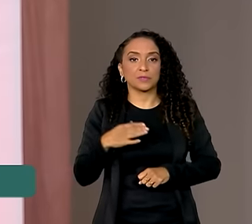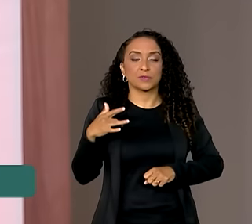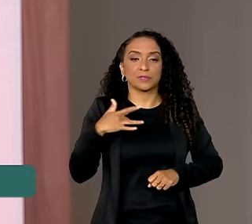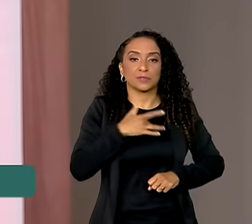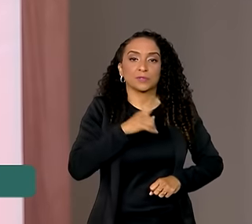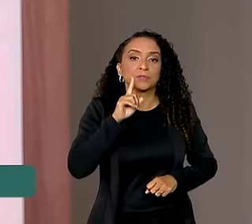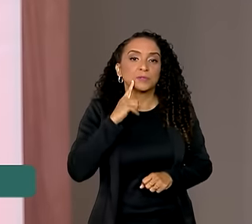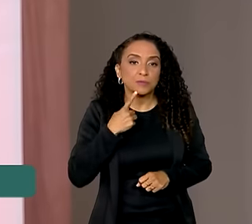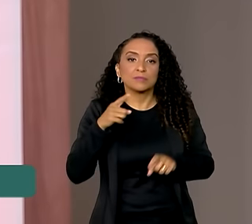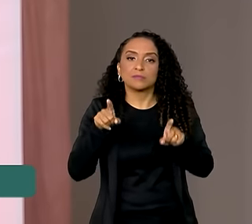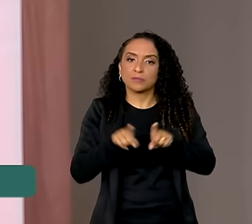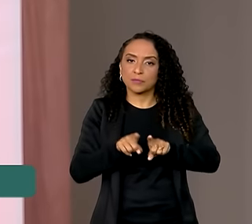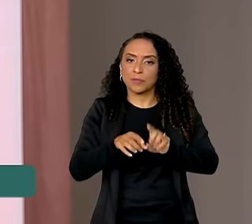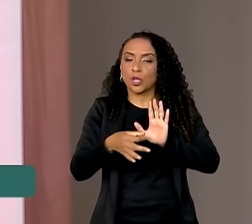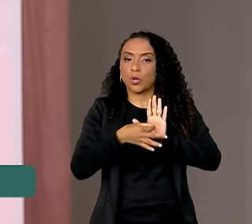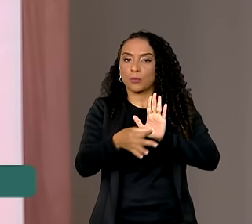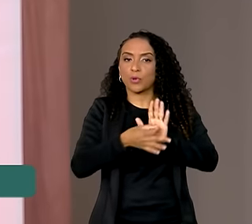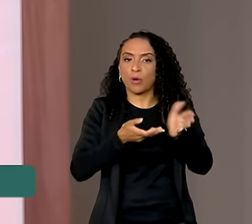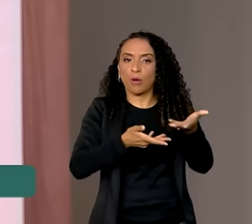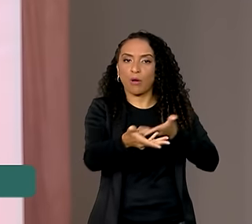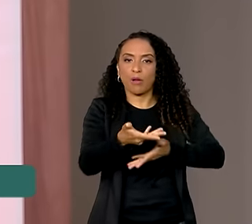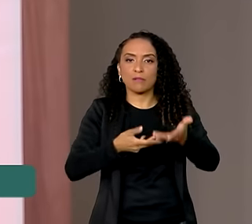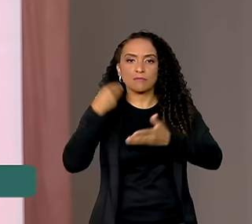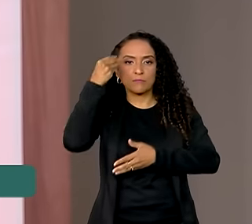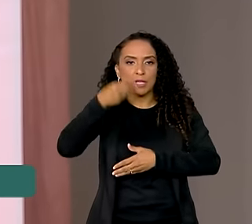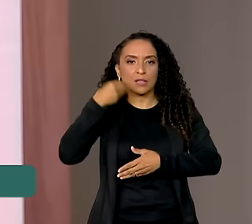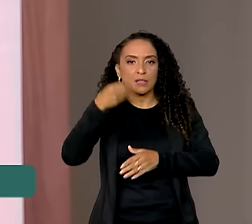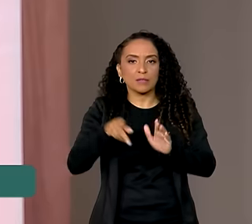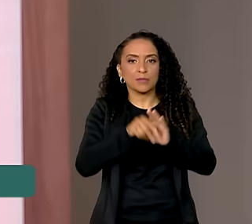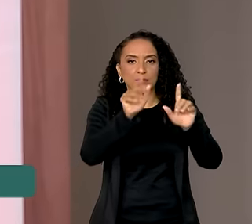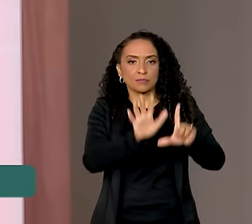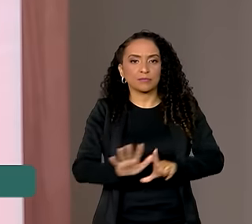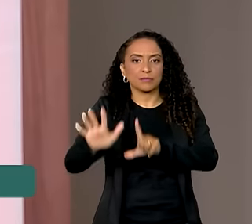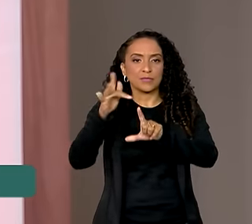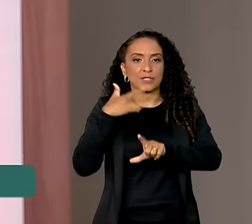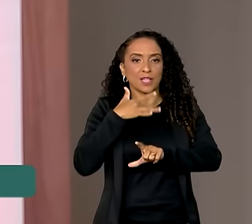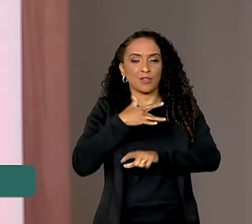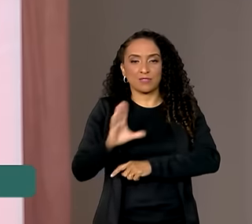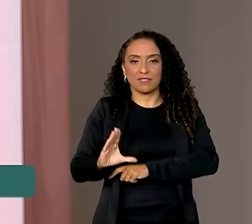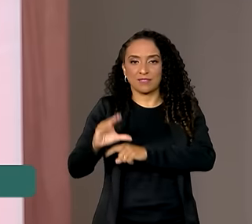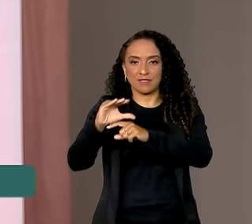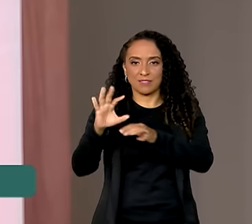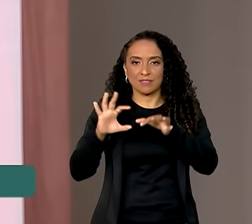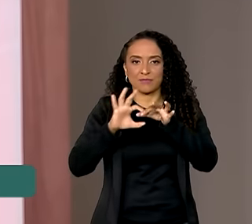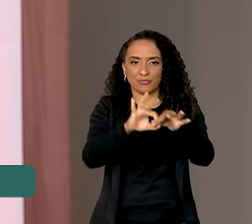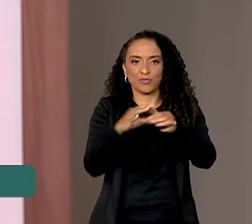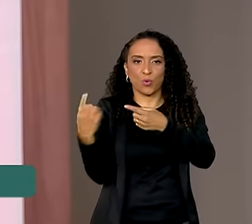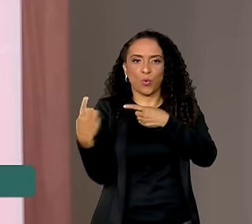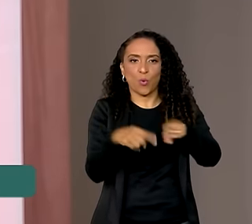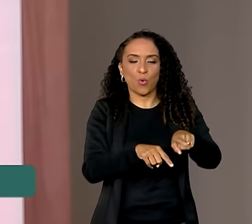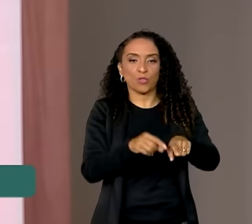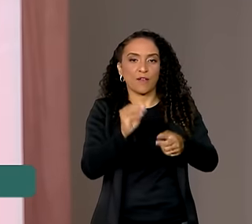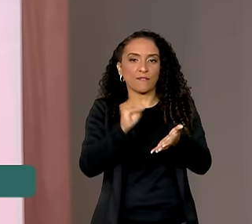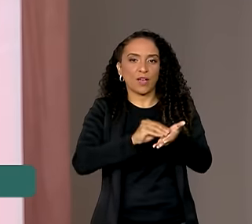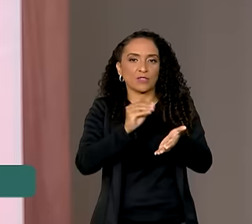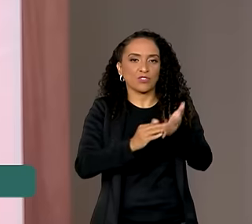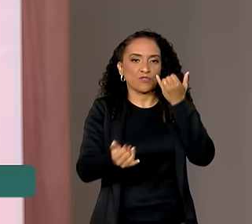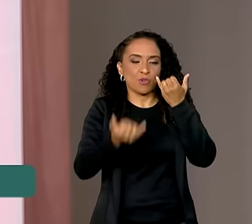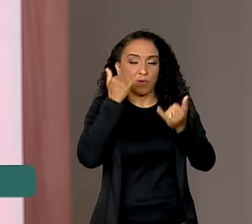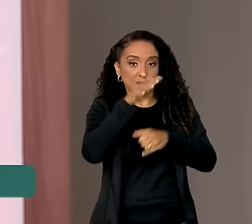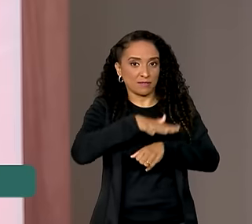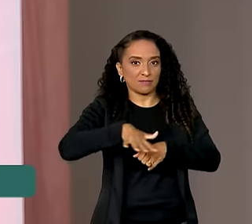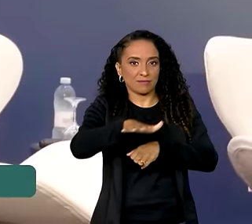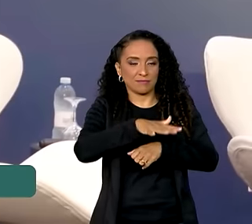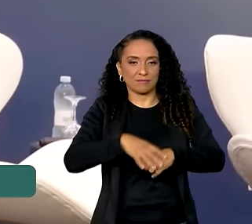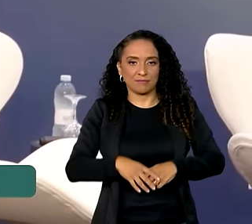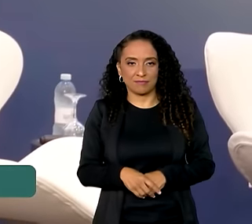Saúde, Anísia Trindade, também sugeriu compartilhar a experiência da plataforma Saúde Consciência, que combate a desinformação na